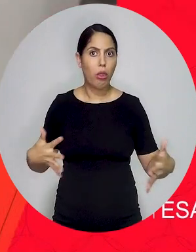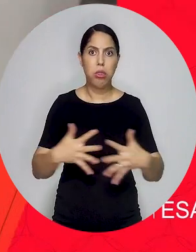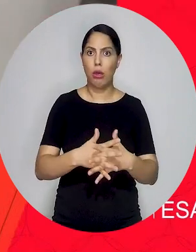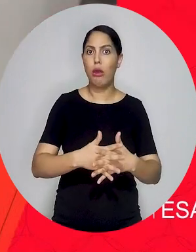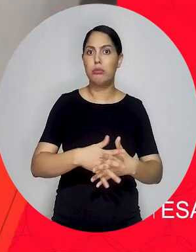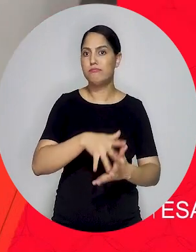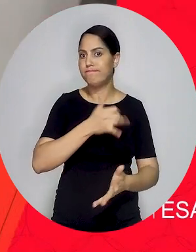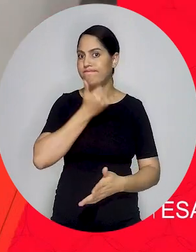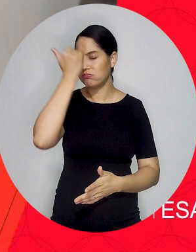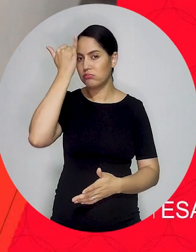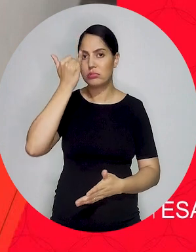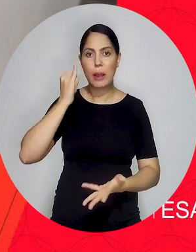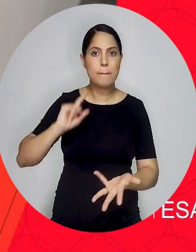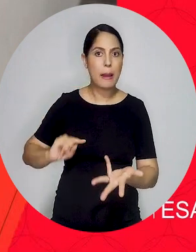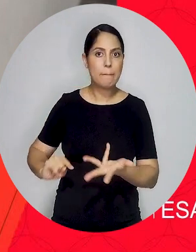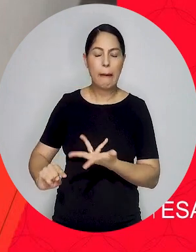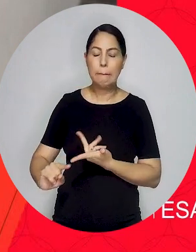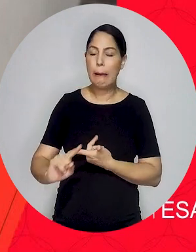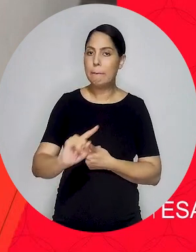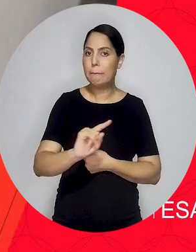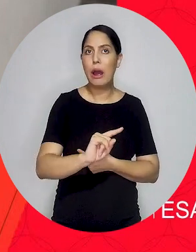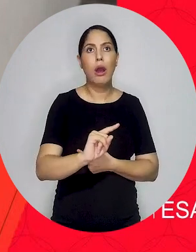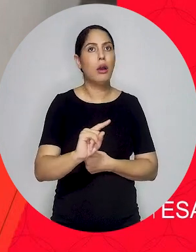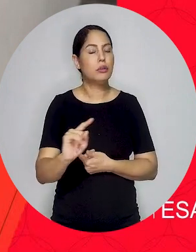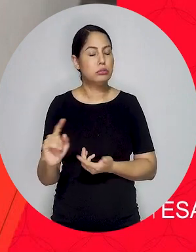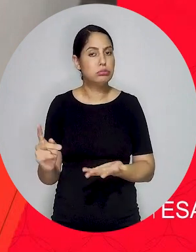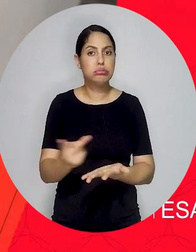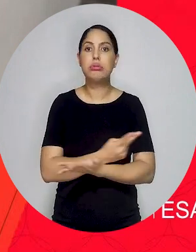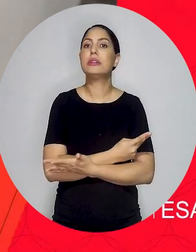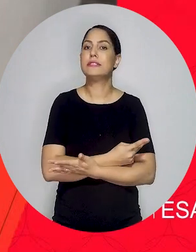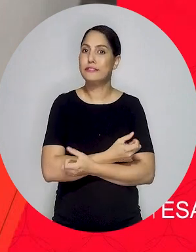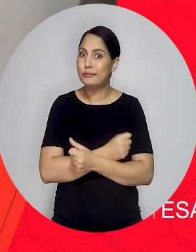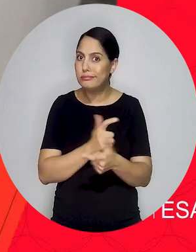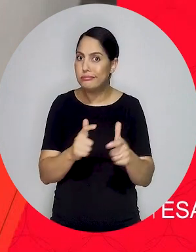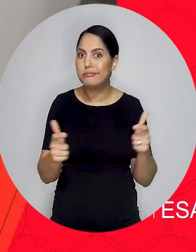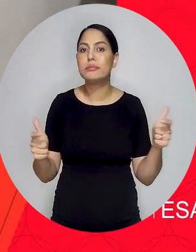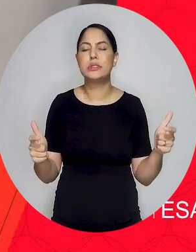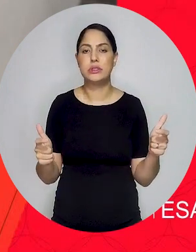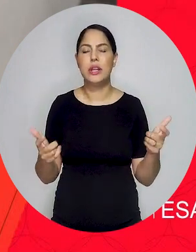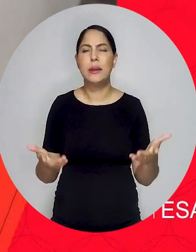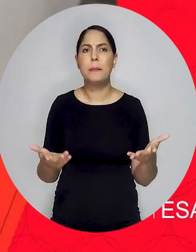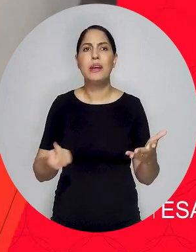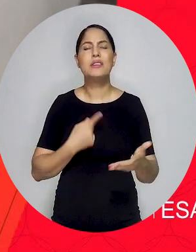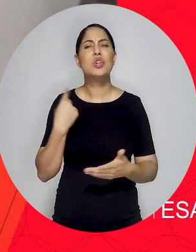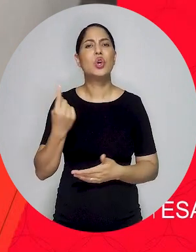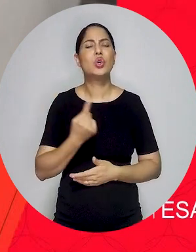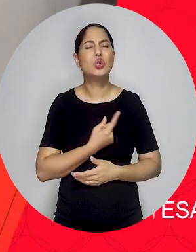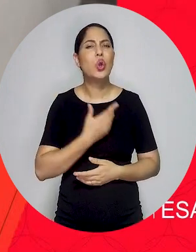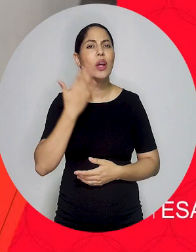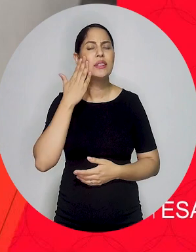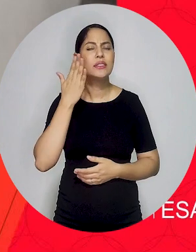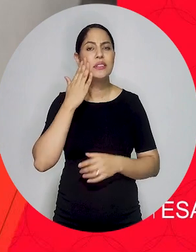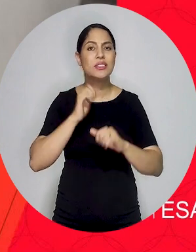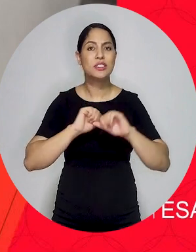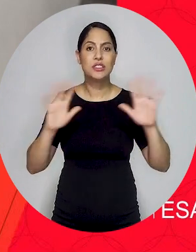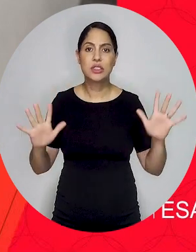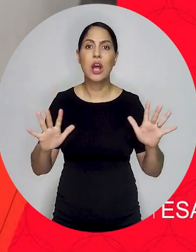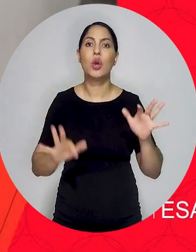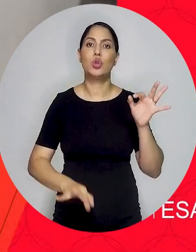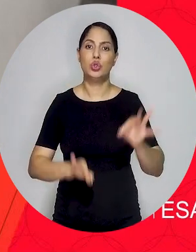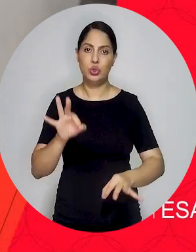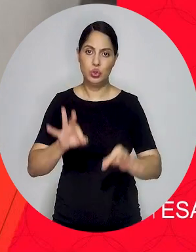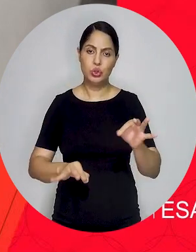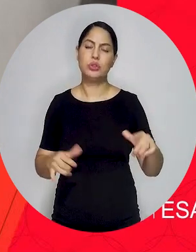atual em que tem aumentado muito o número de desastres que acontecem e entra nesse cenário a discussão